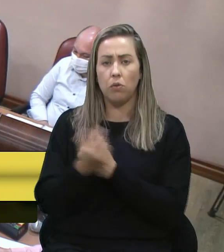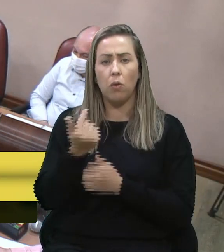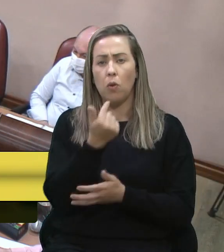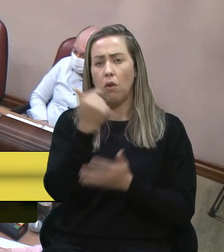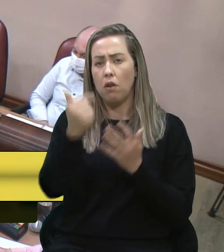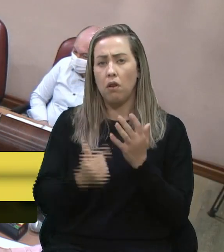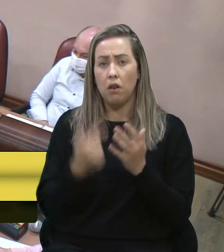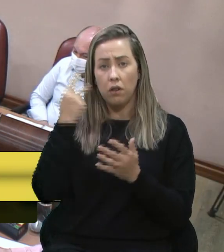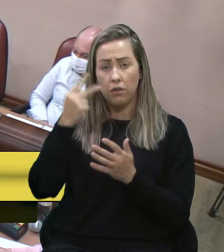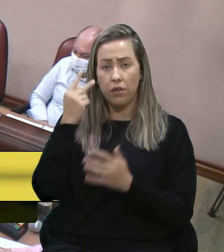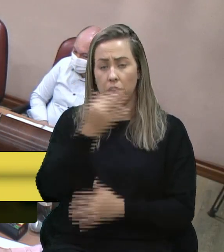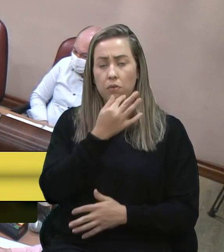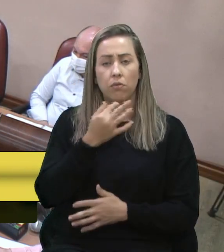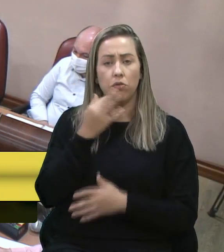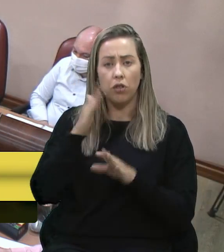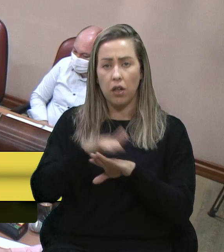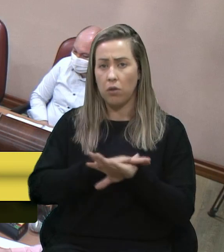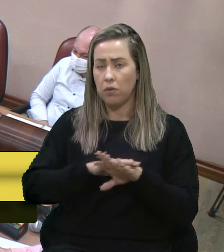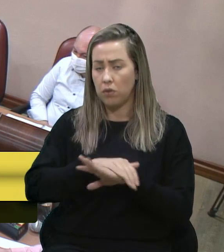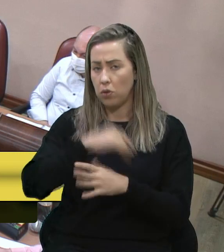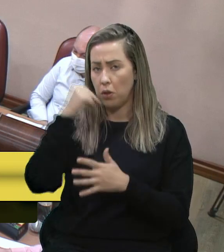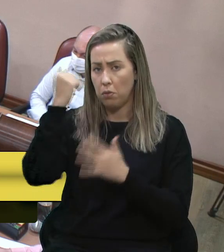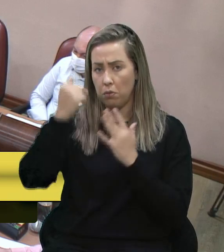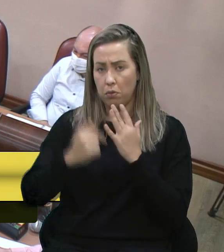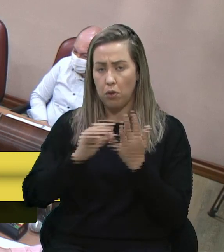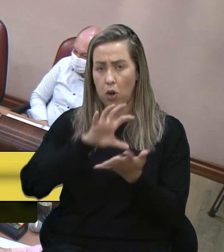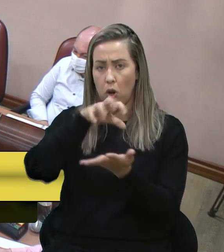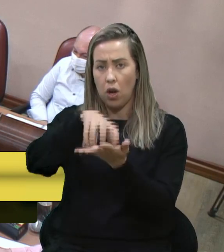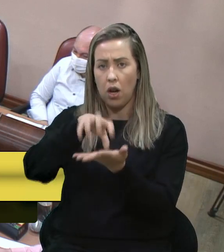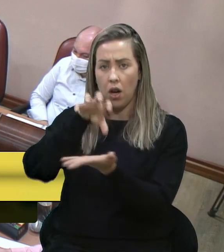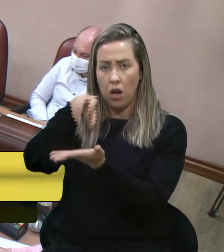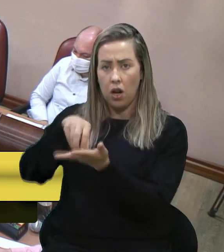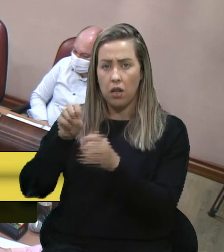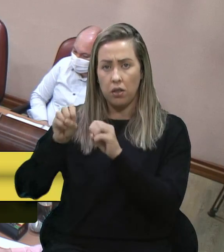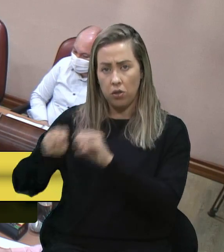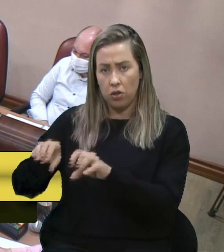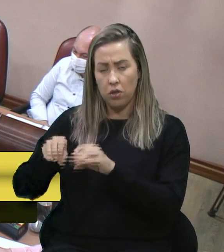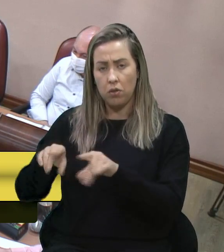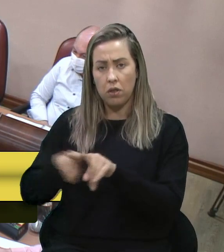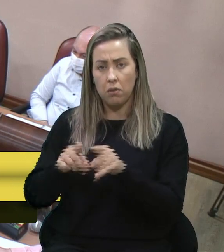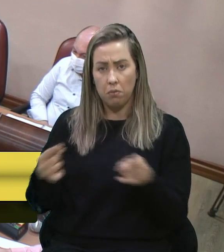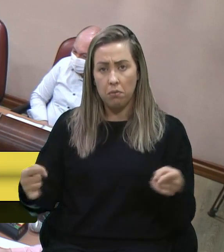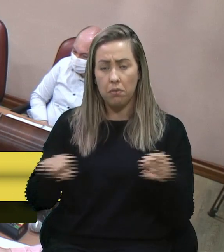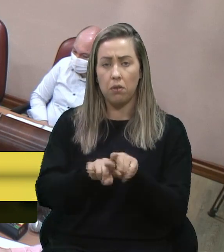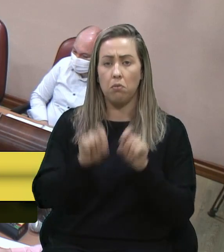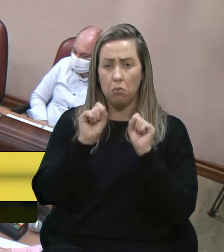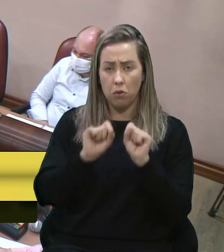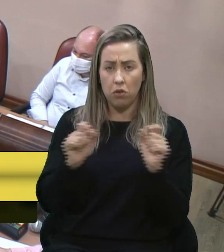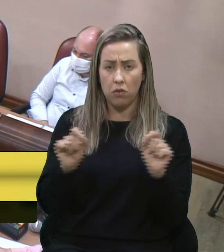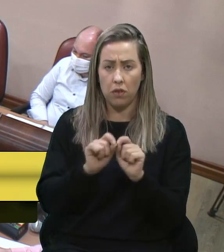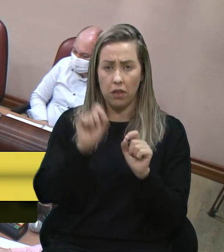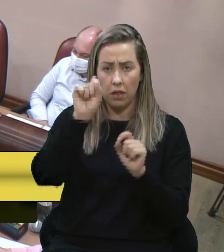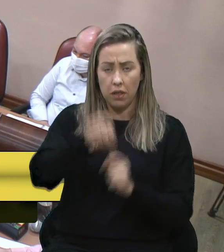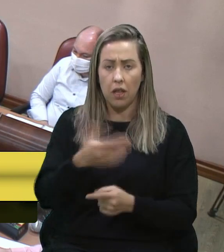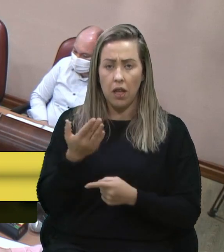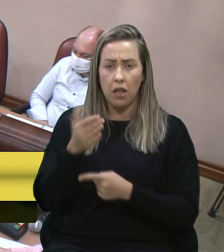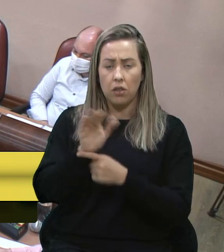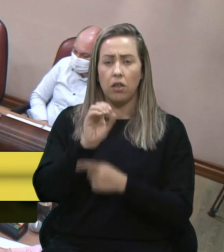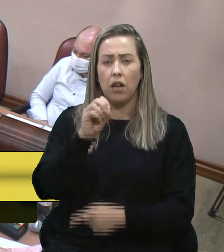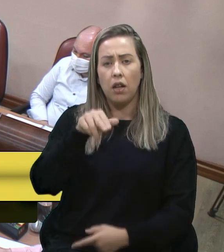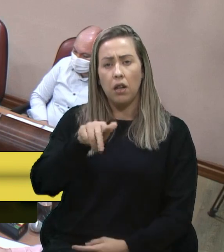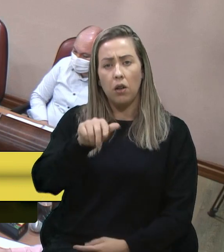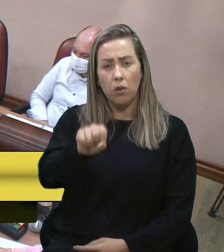a vereadora Tatiana Frisso já falou com vários outros órgãos de educação, e parcerias podem ser feitas, ajudar as ONGs,